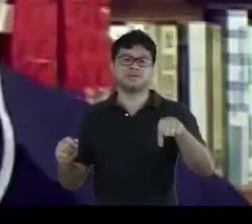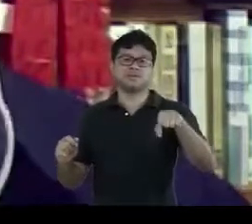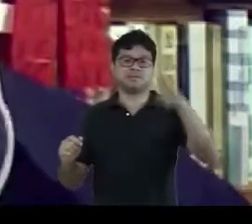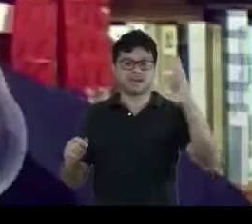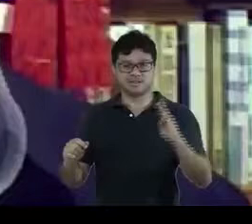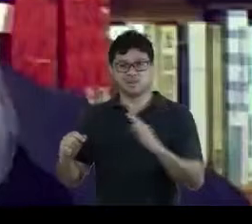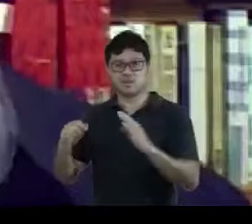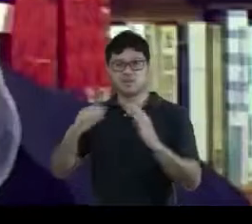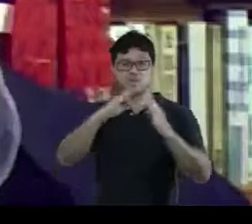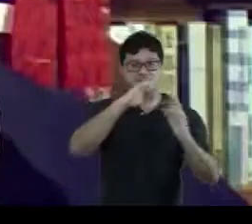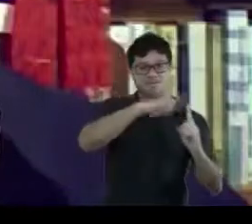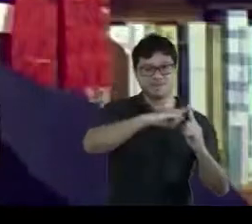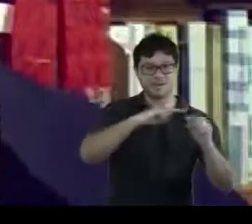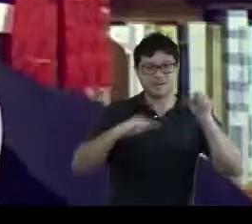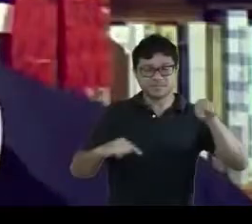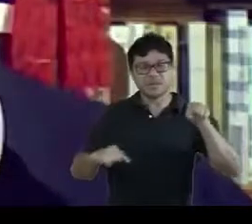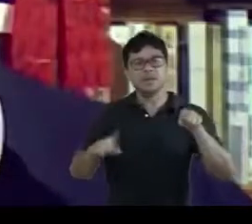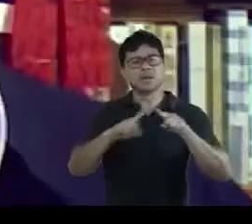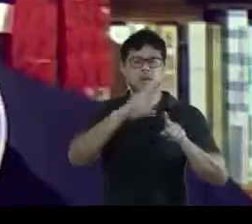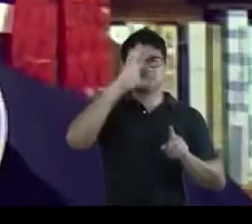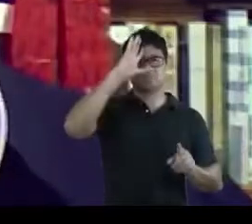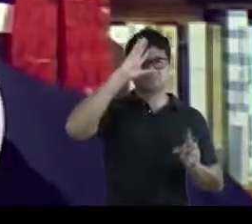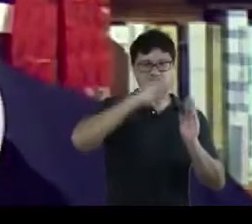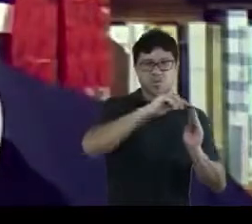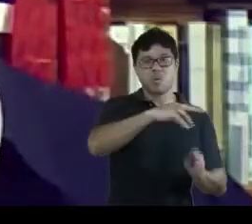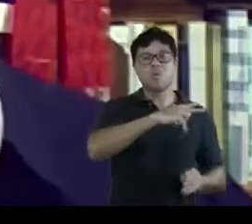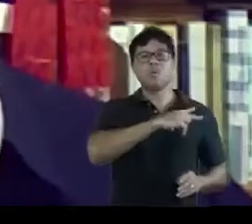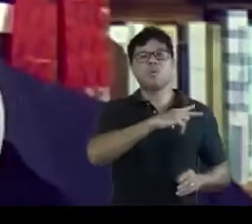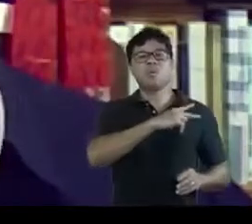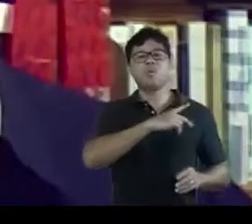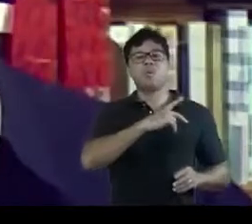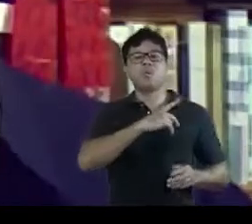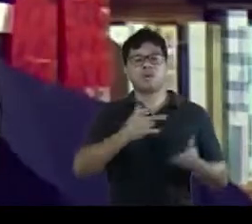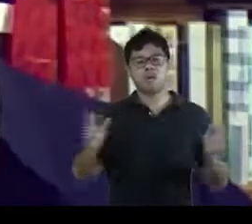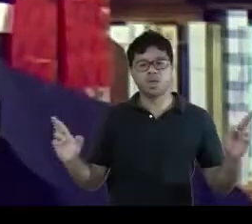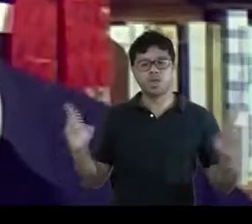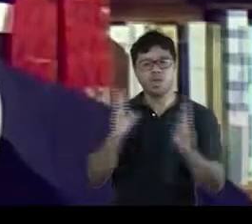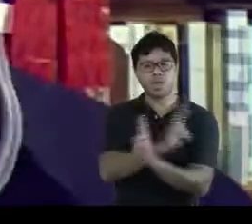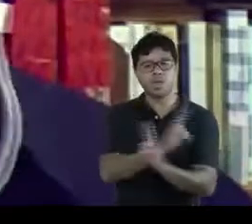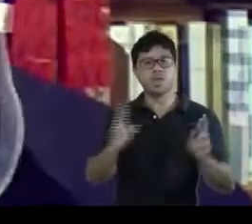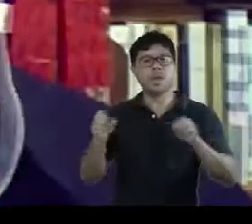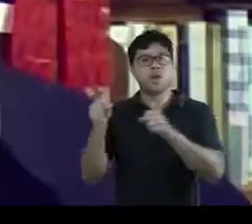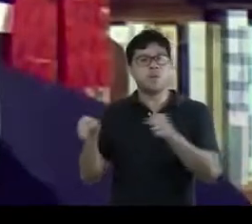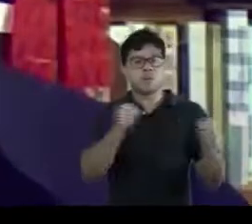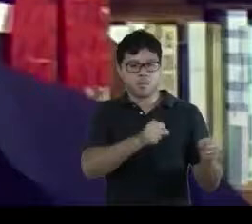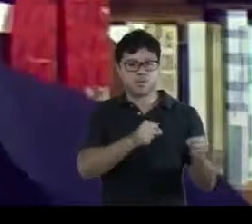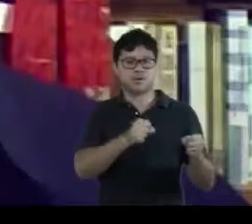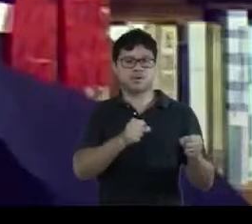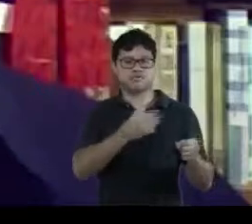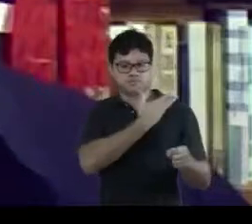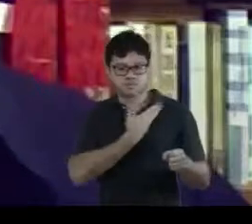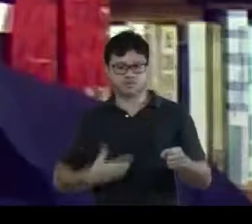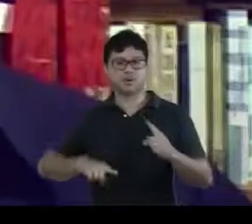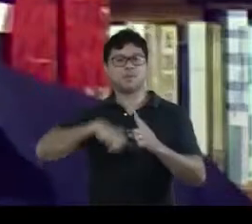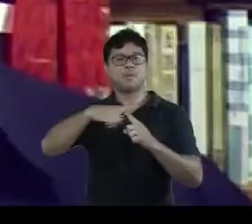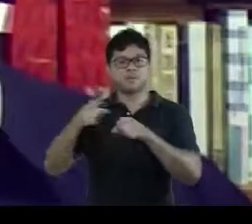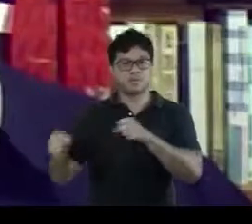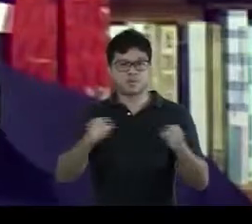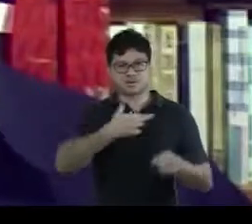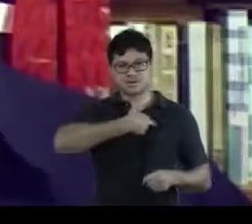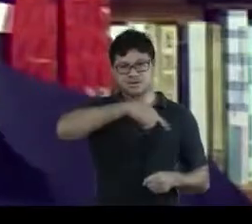igreja brasileira, pensando particularmente no império das relações entre poder político e poder religioso